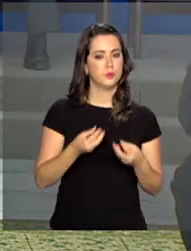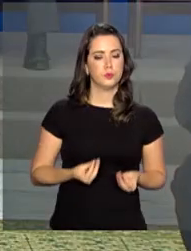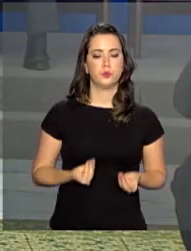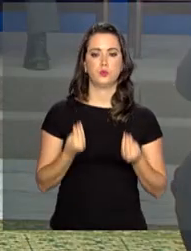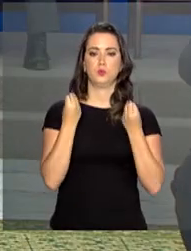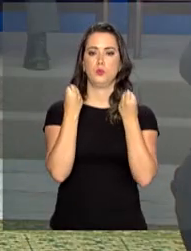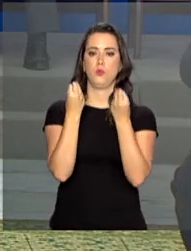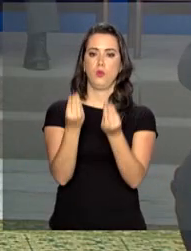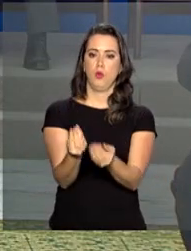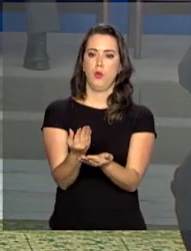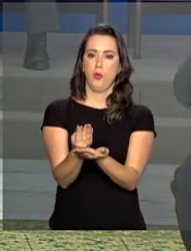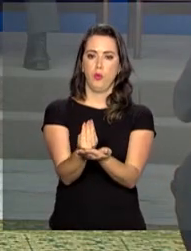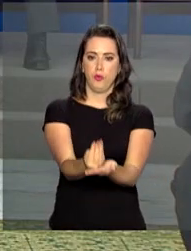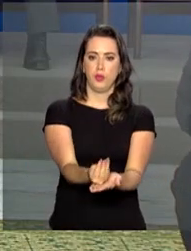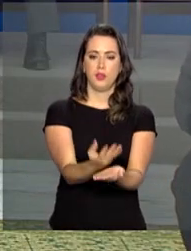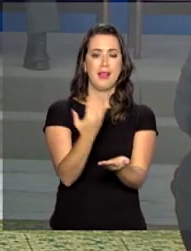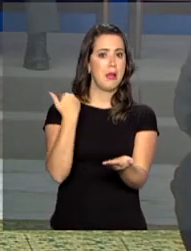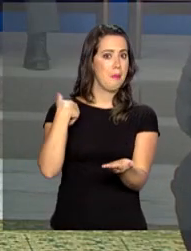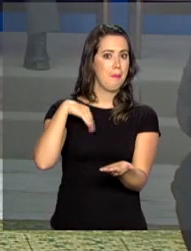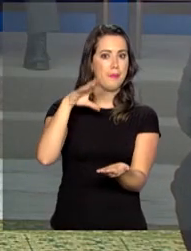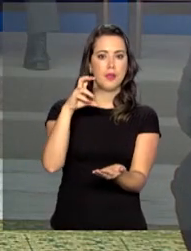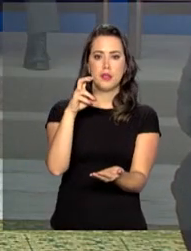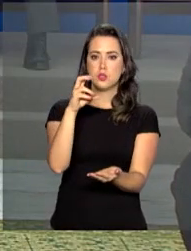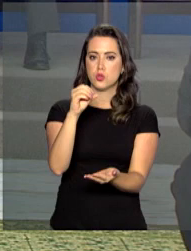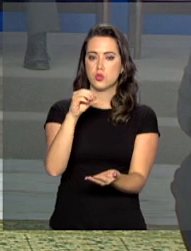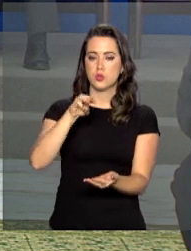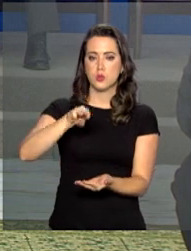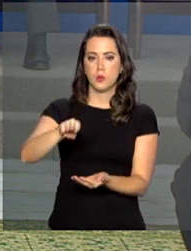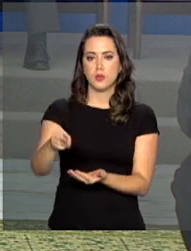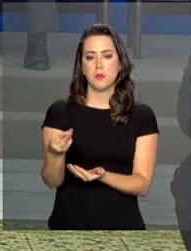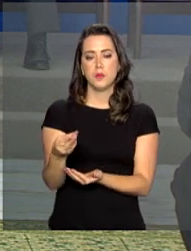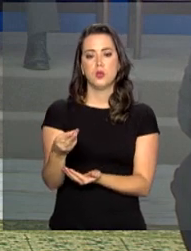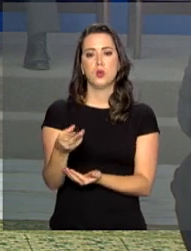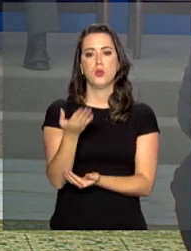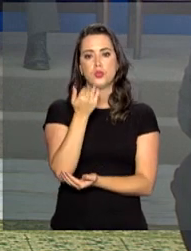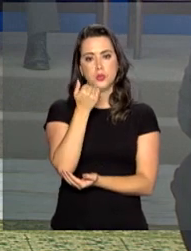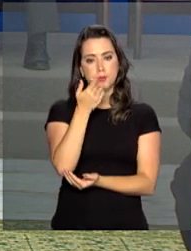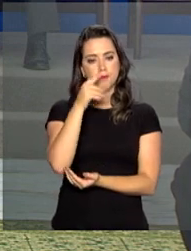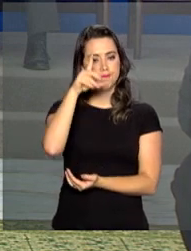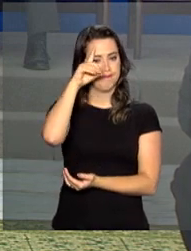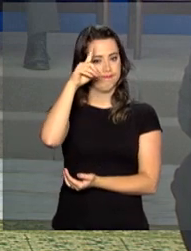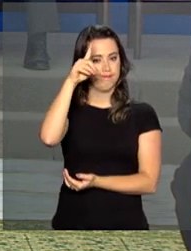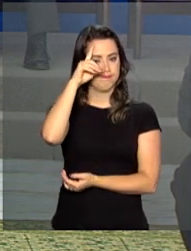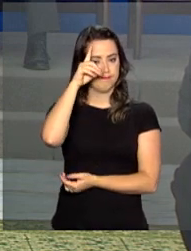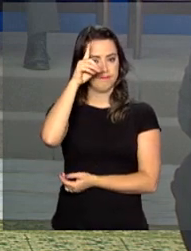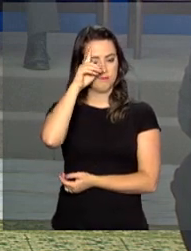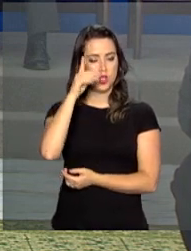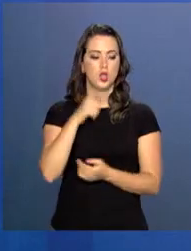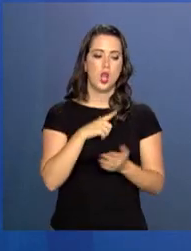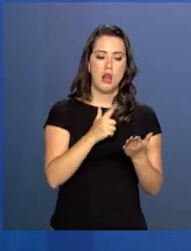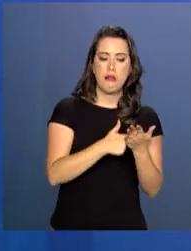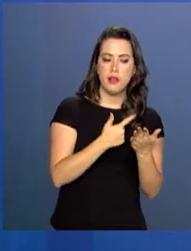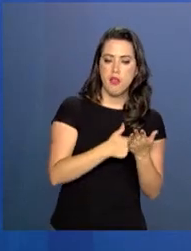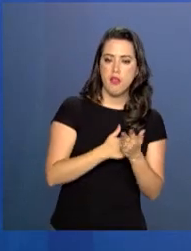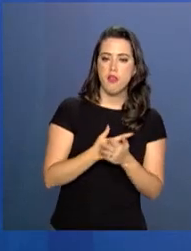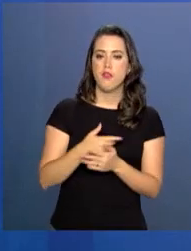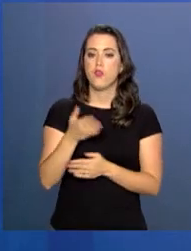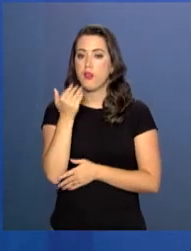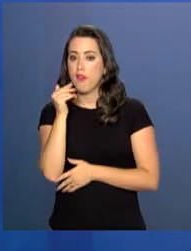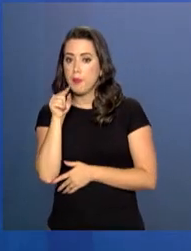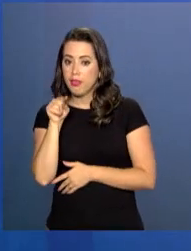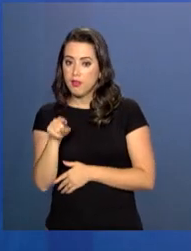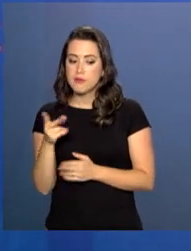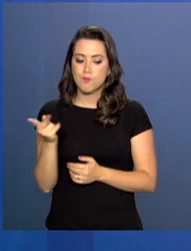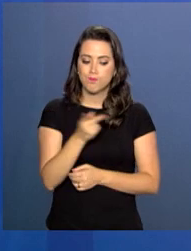mais de 50 milhões de refeições por dia. Então, livro de um lado, refeições de outro lado.